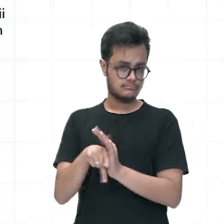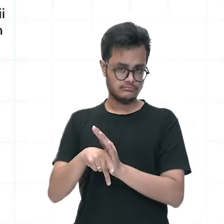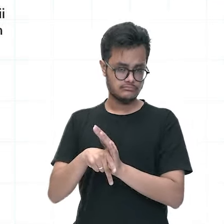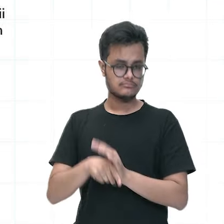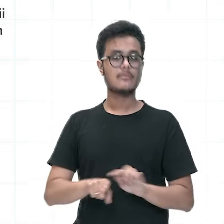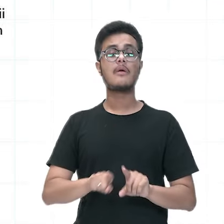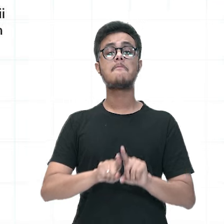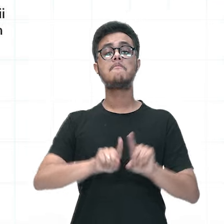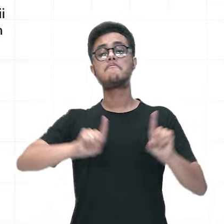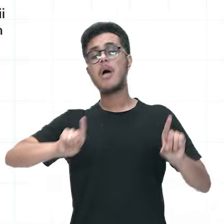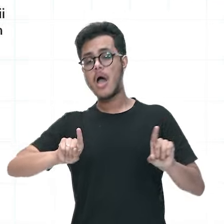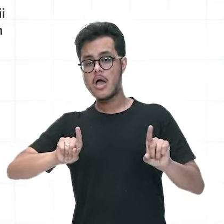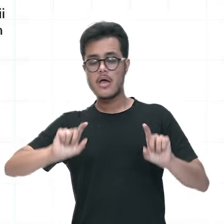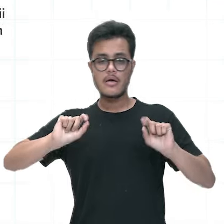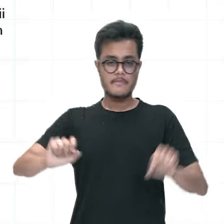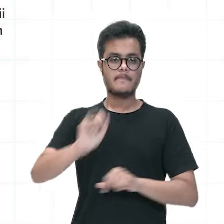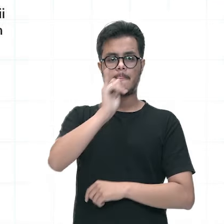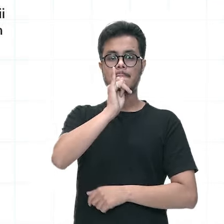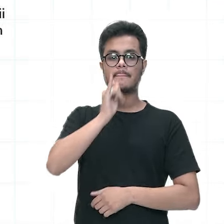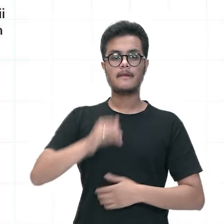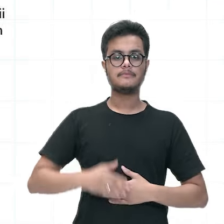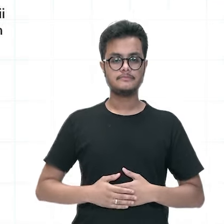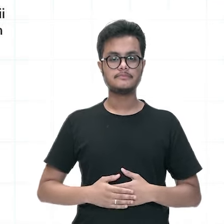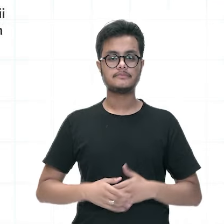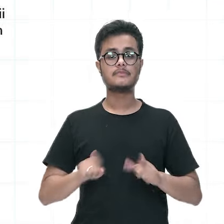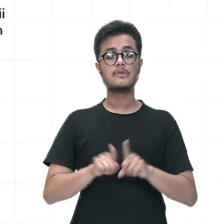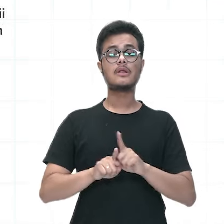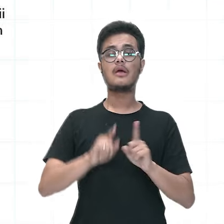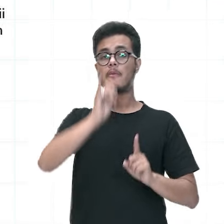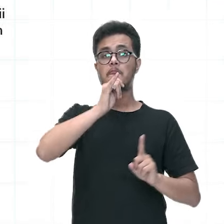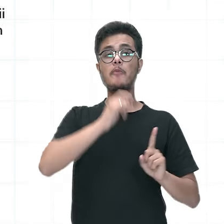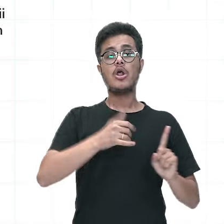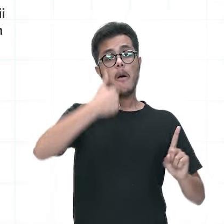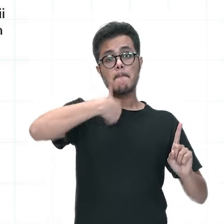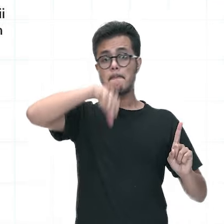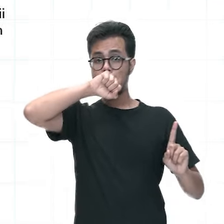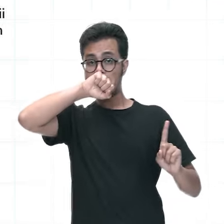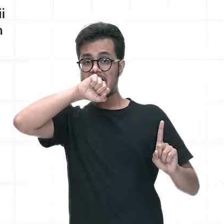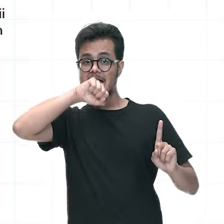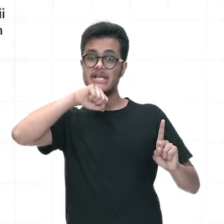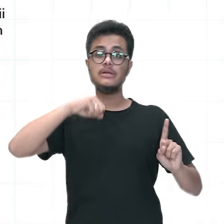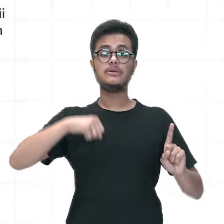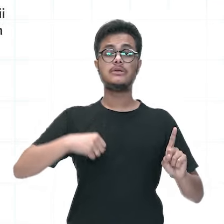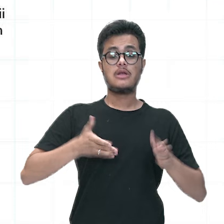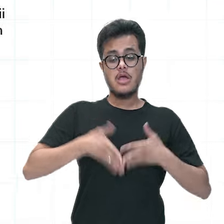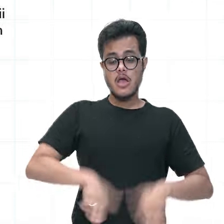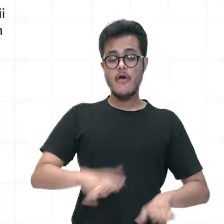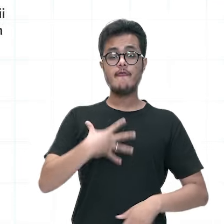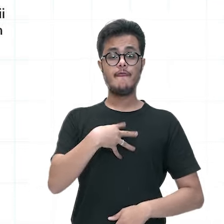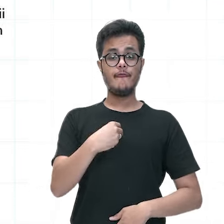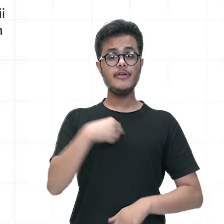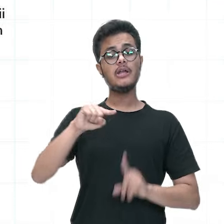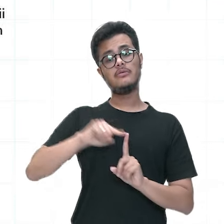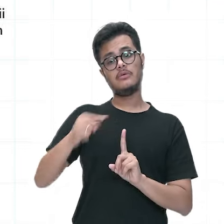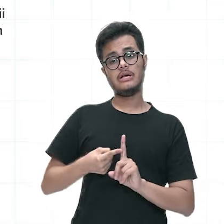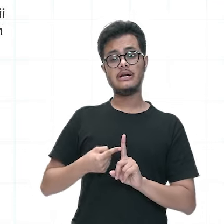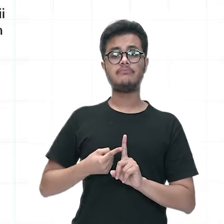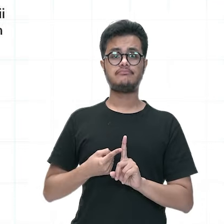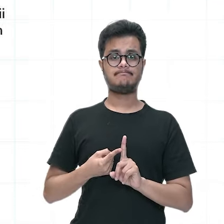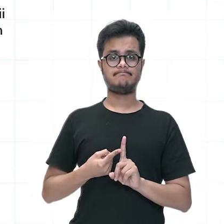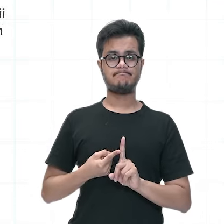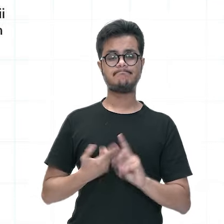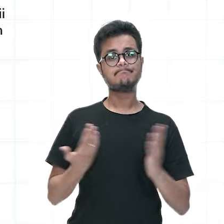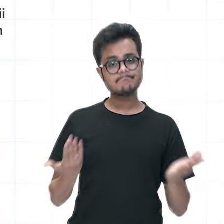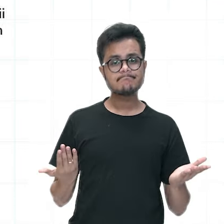mas também, no caso da zika, ele pode ser transmitido da mãe para o bebê durante a gestação. Então,